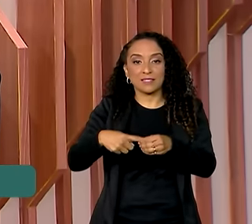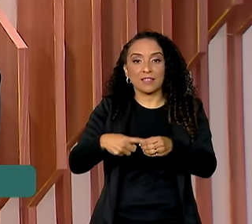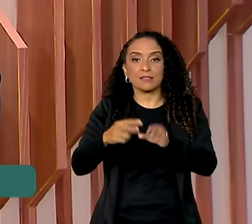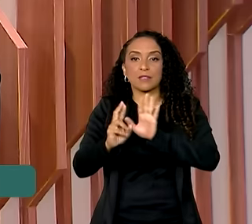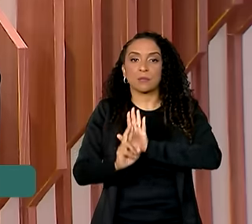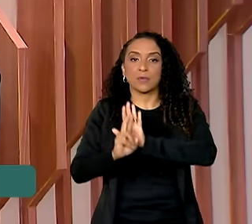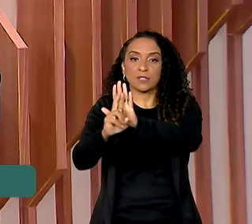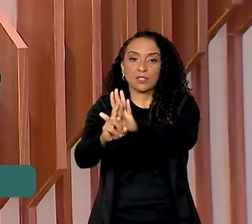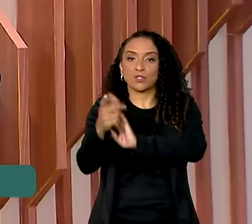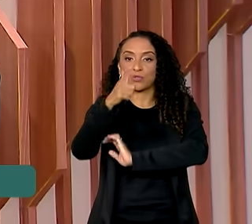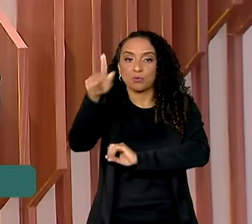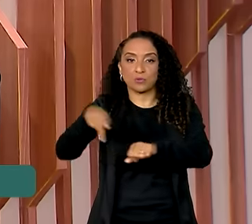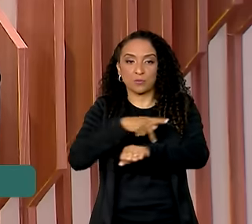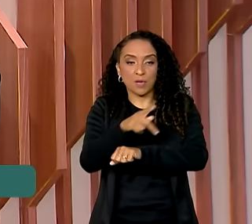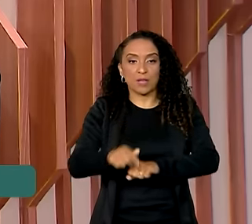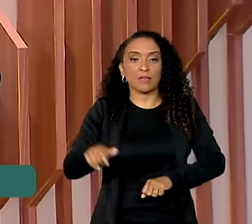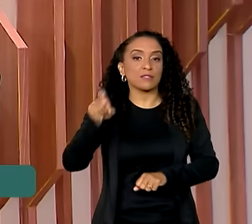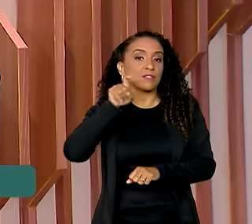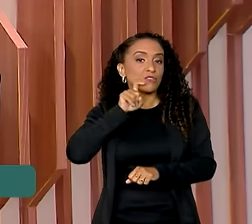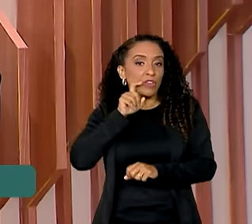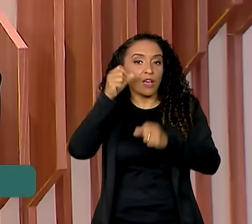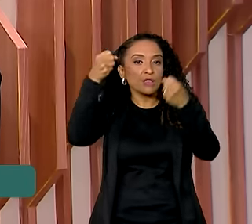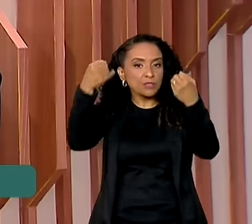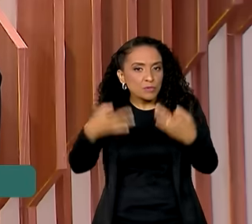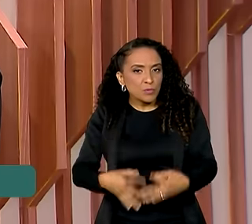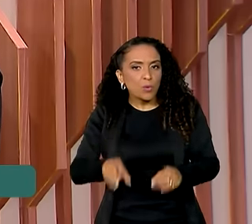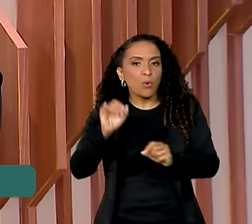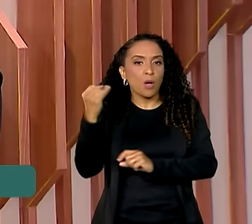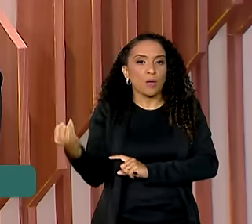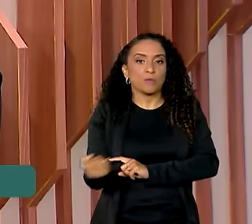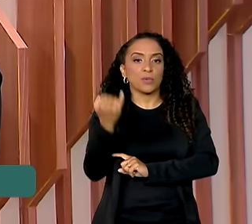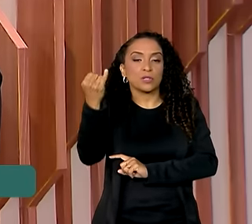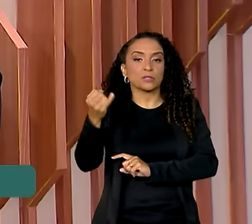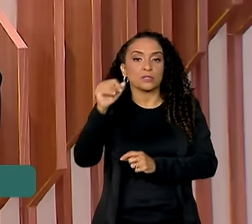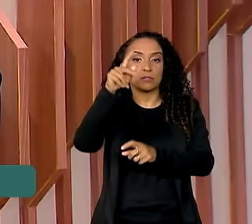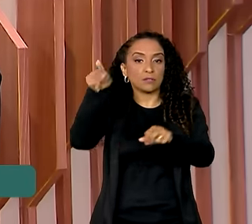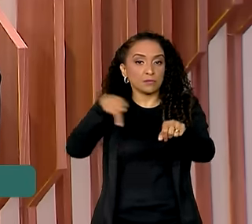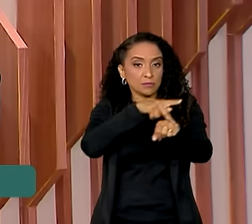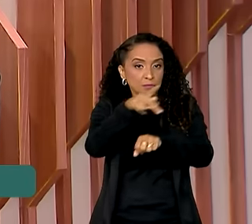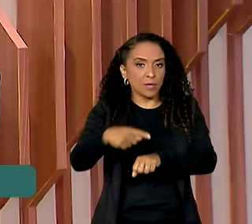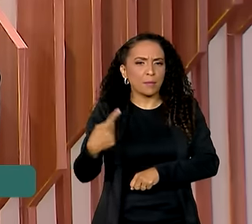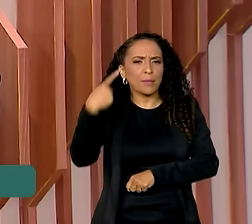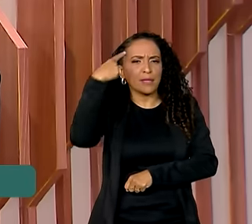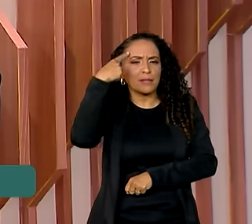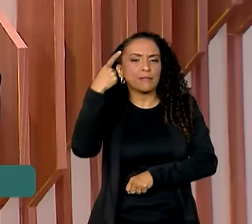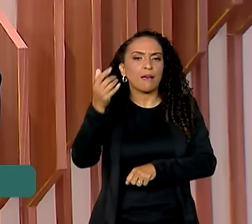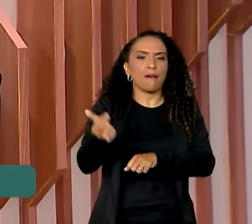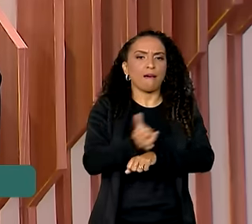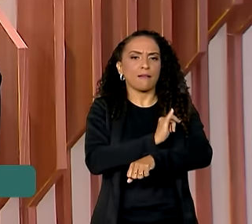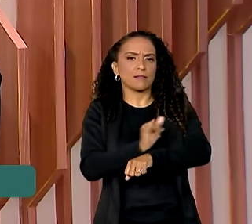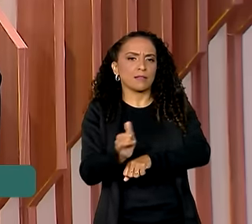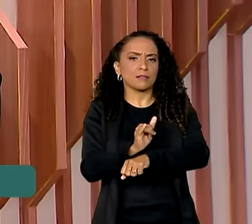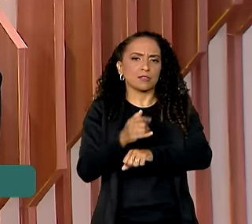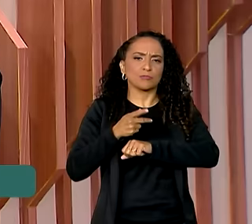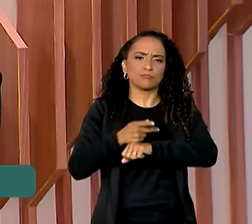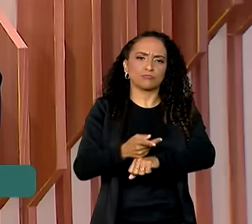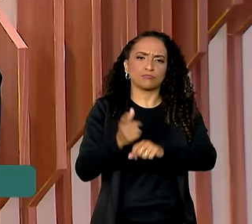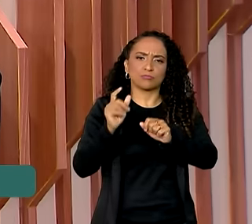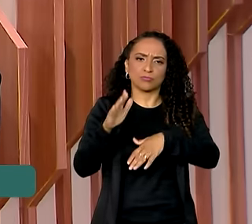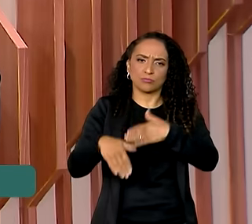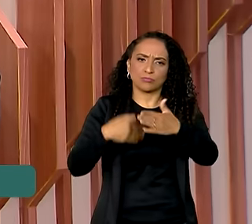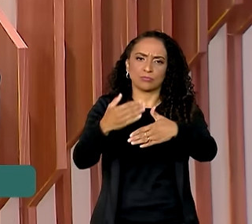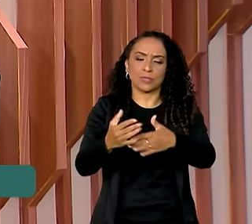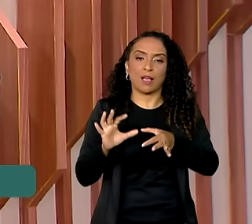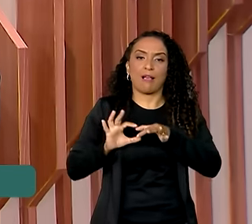representantes de outros países. Já De Filho reiterou a importância das nações pensarem em medidas que busquem o